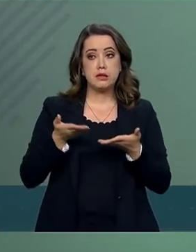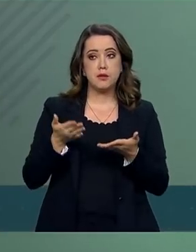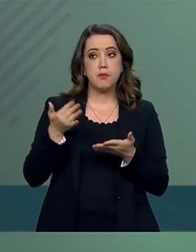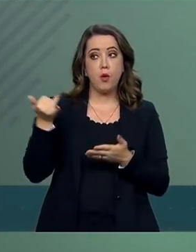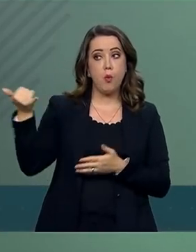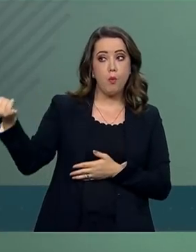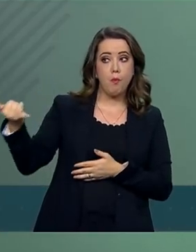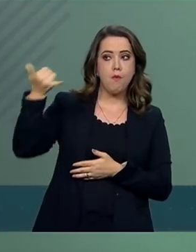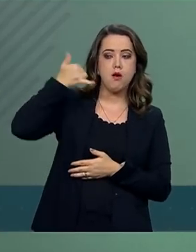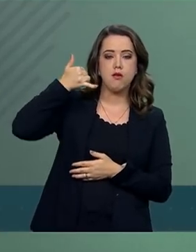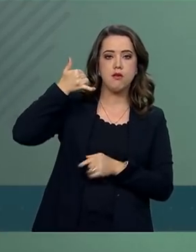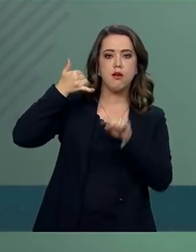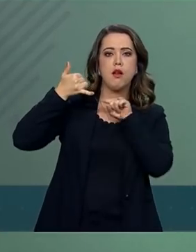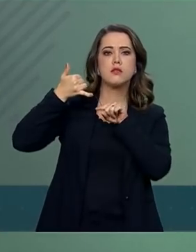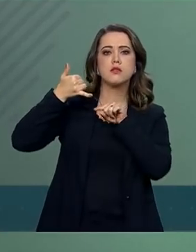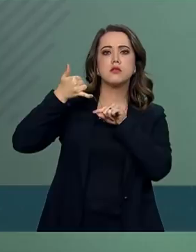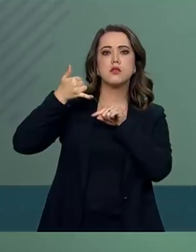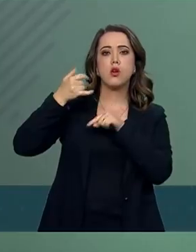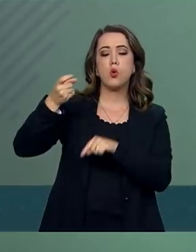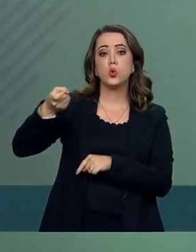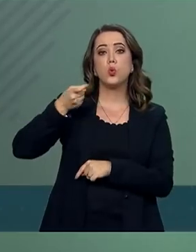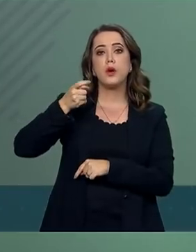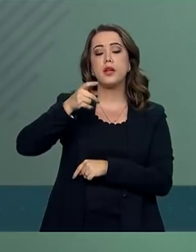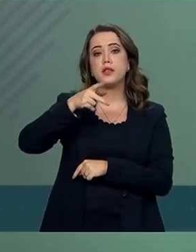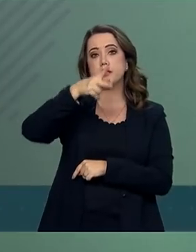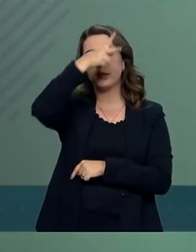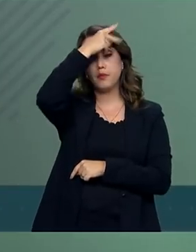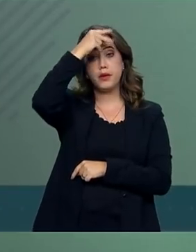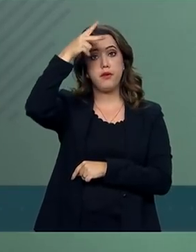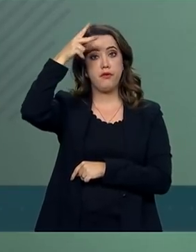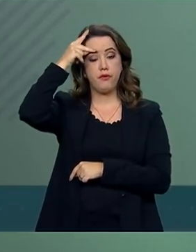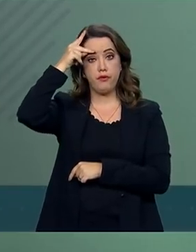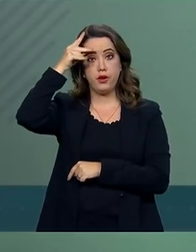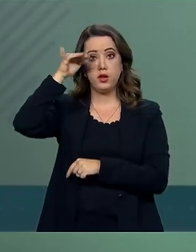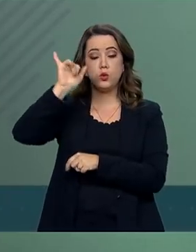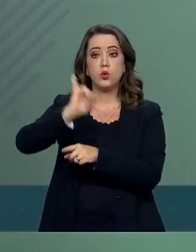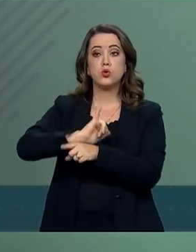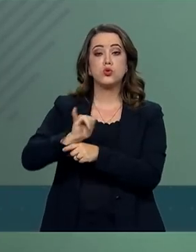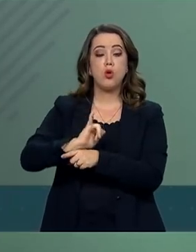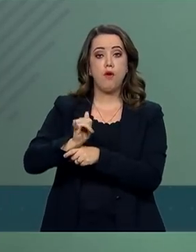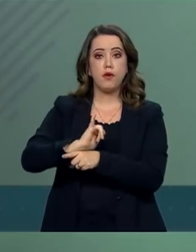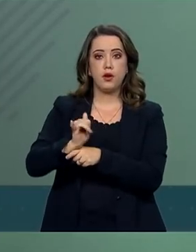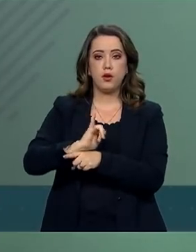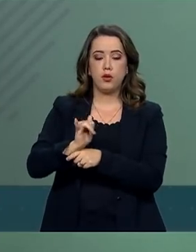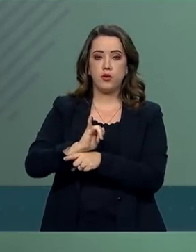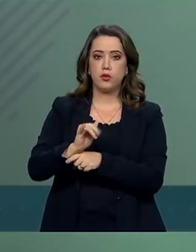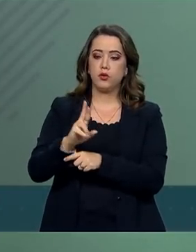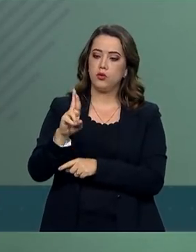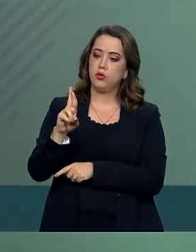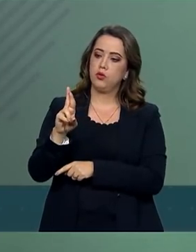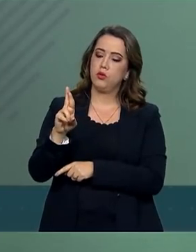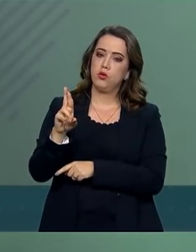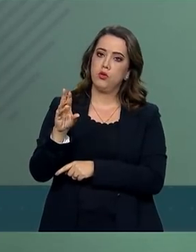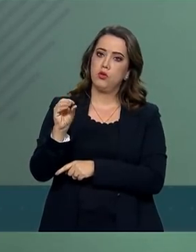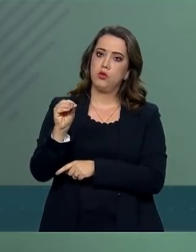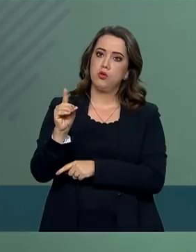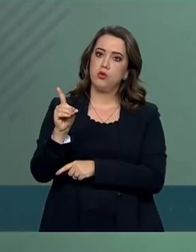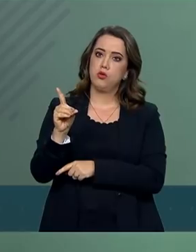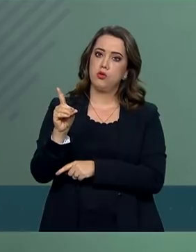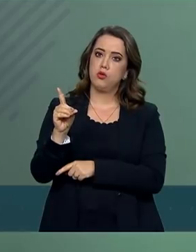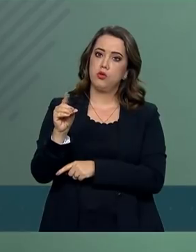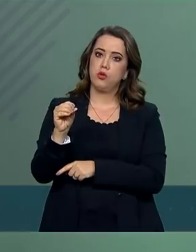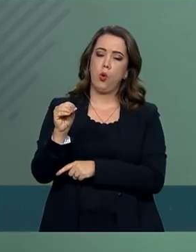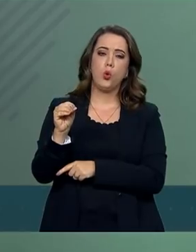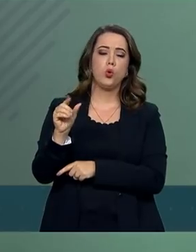ligação do ex-prefeito de Nova Iorque, Rudolf Giuliani, e o prefeito